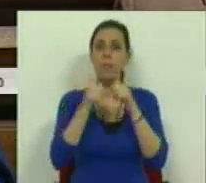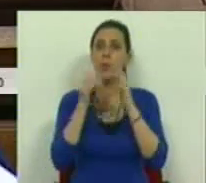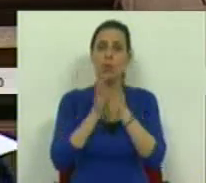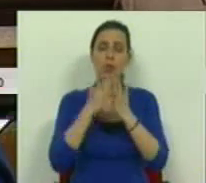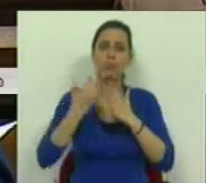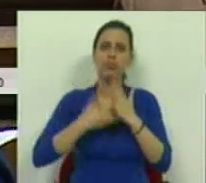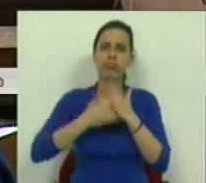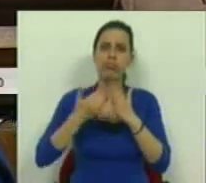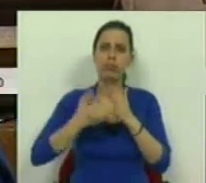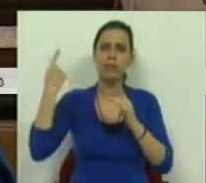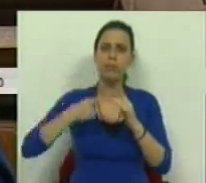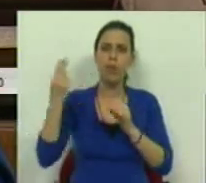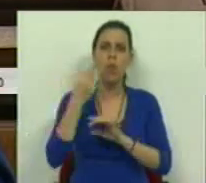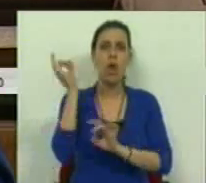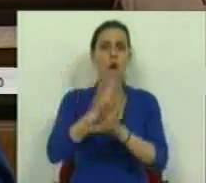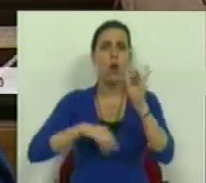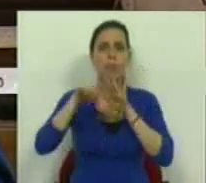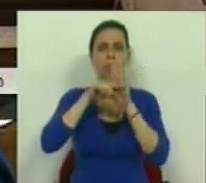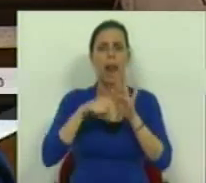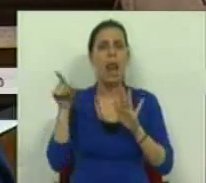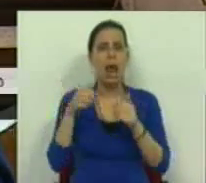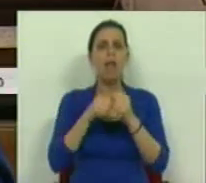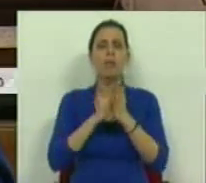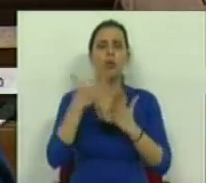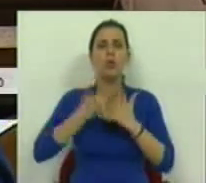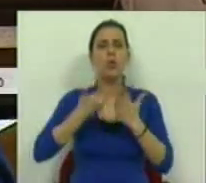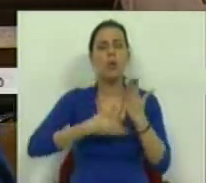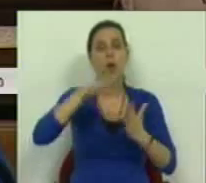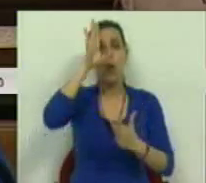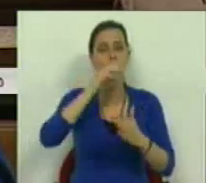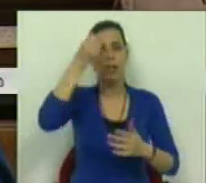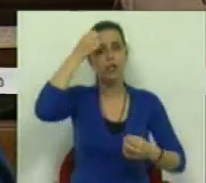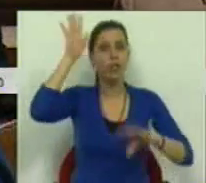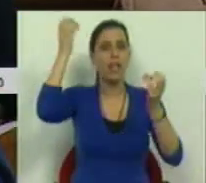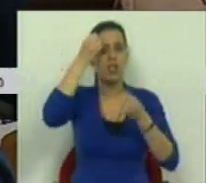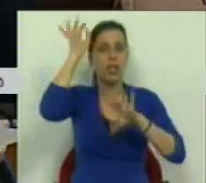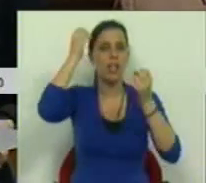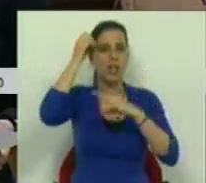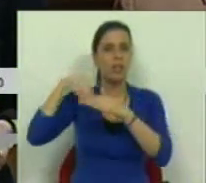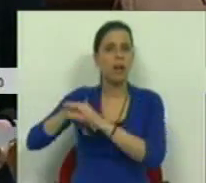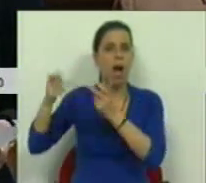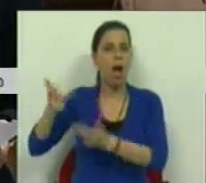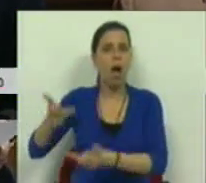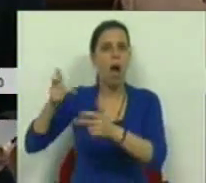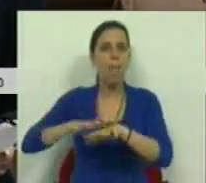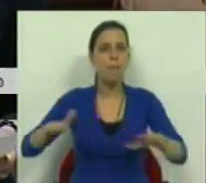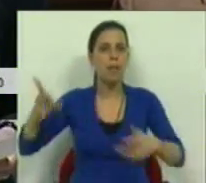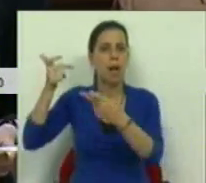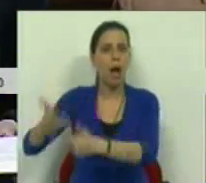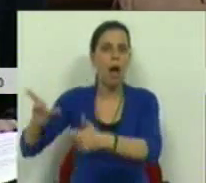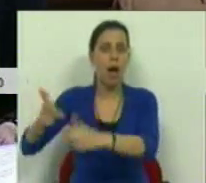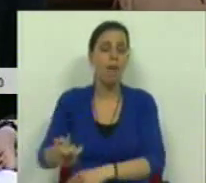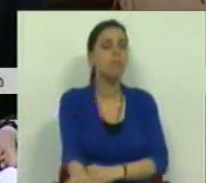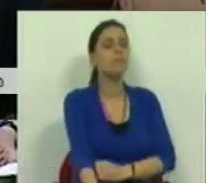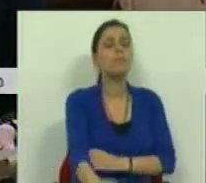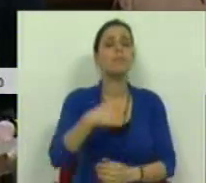todos os documentos das diretivas da União Europeia e até nos documentos que os governos vão esquecendo em cima das secretárias. E também